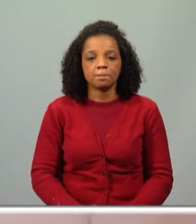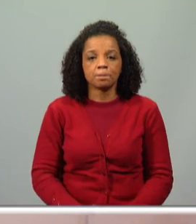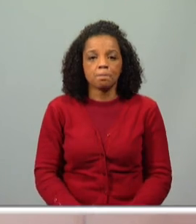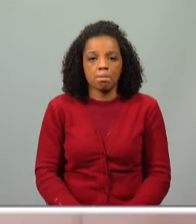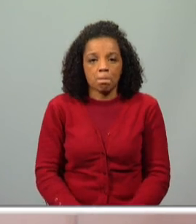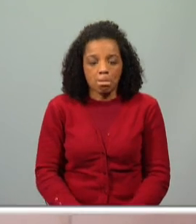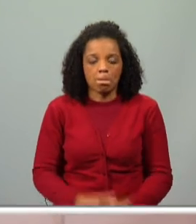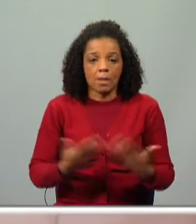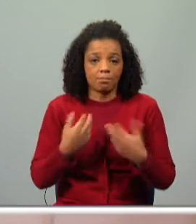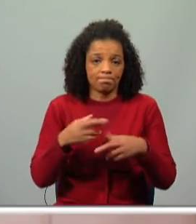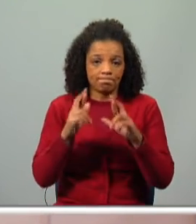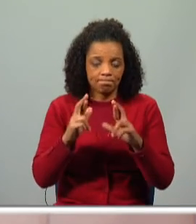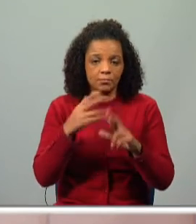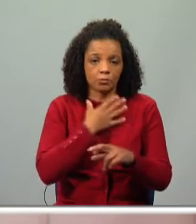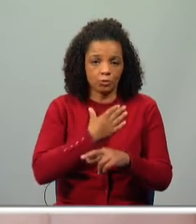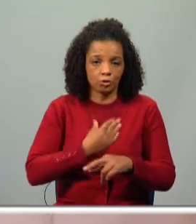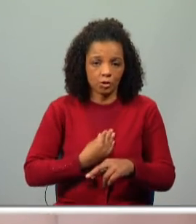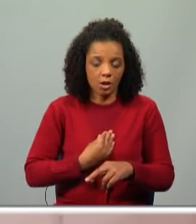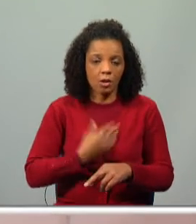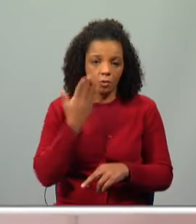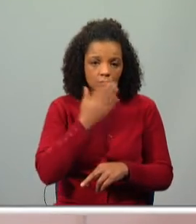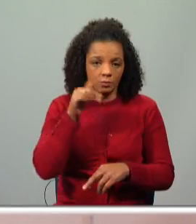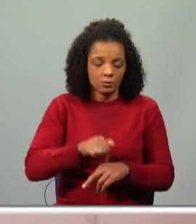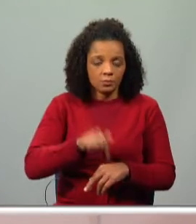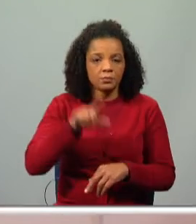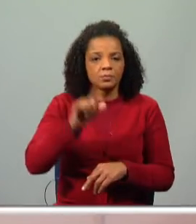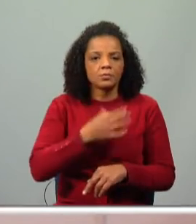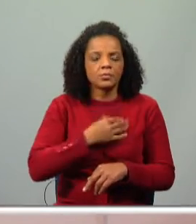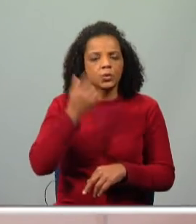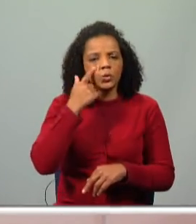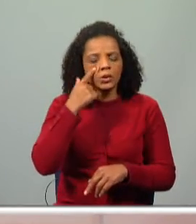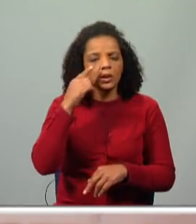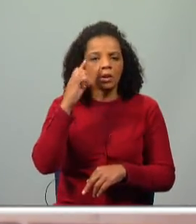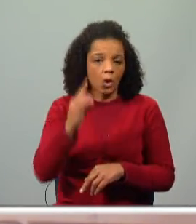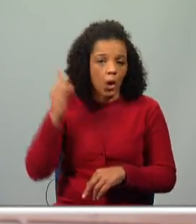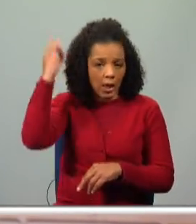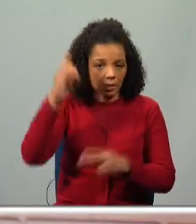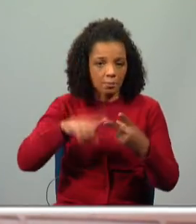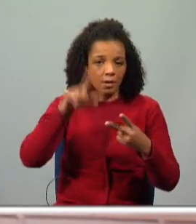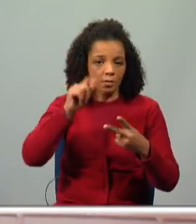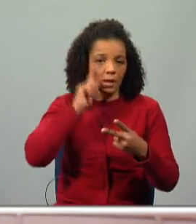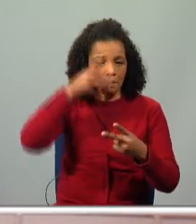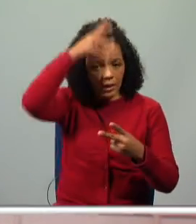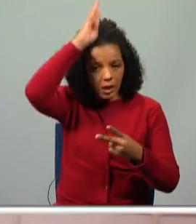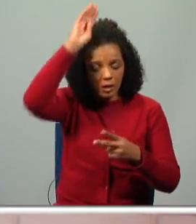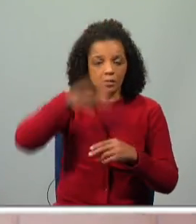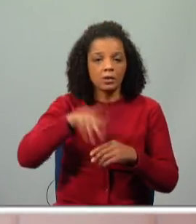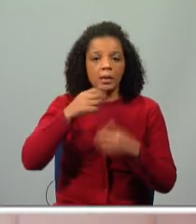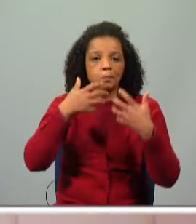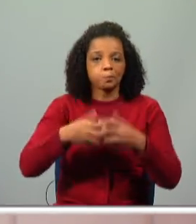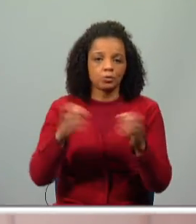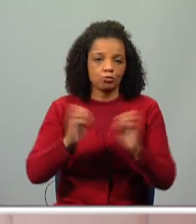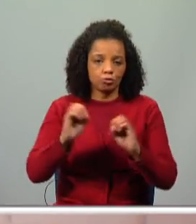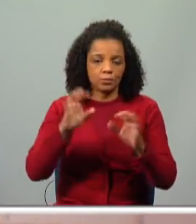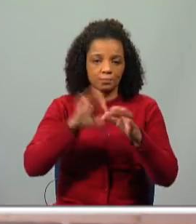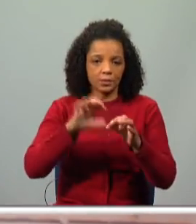Bom, espero que tenhas gostado do nosso blog, tenhas gostado de conhecer Olímpia e a Dona Margarida e que não tenhas dúvidas